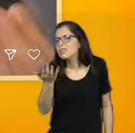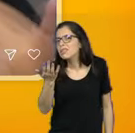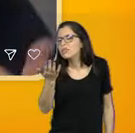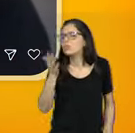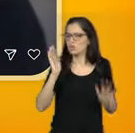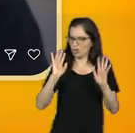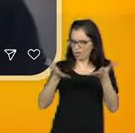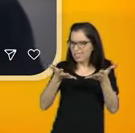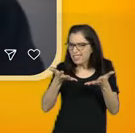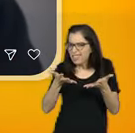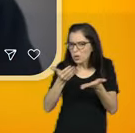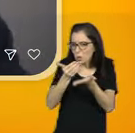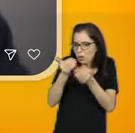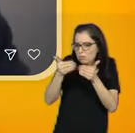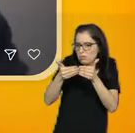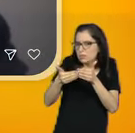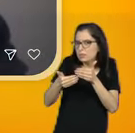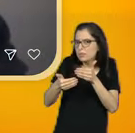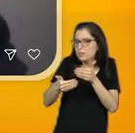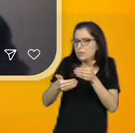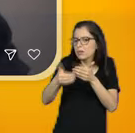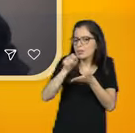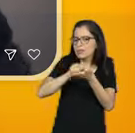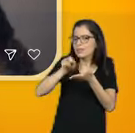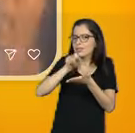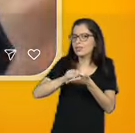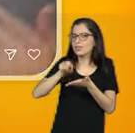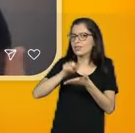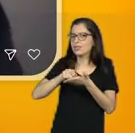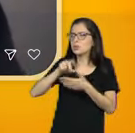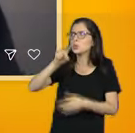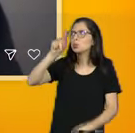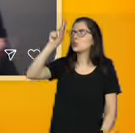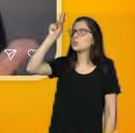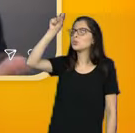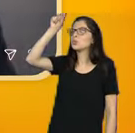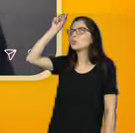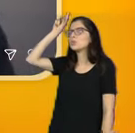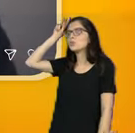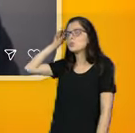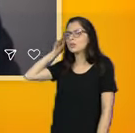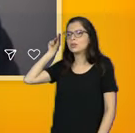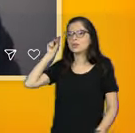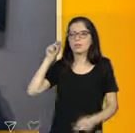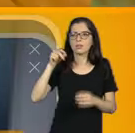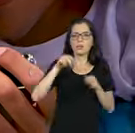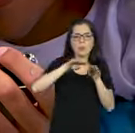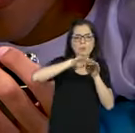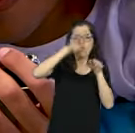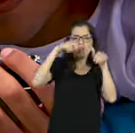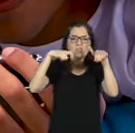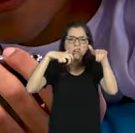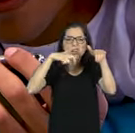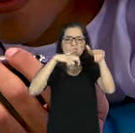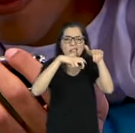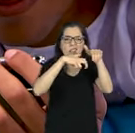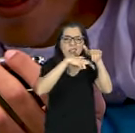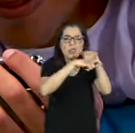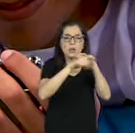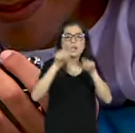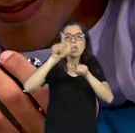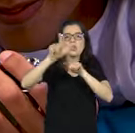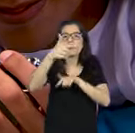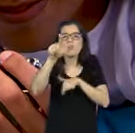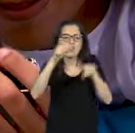desde o início da escrita. Eu tô falando lá do mundo antigo, onde nasceu a civilização, não existiam letras, né?